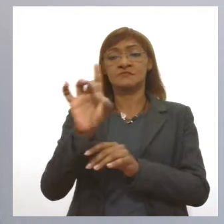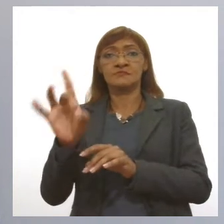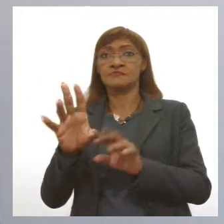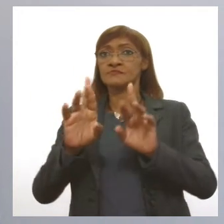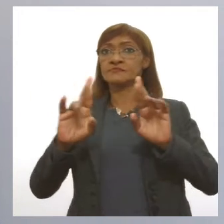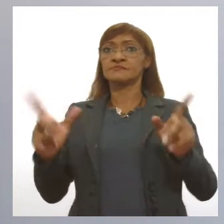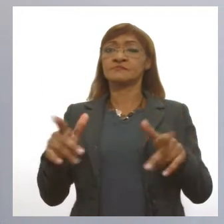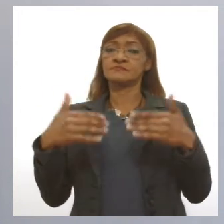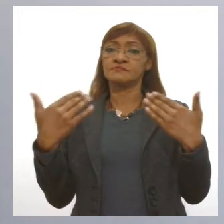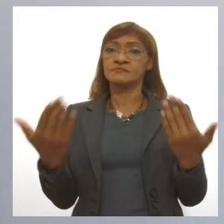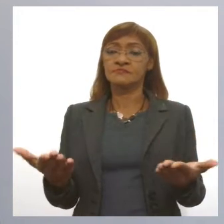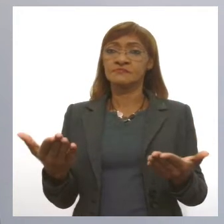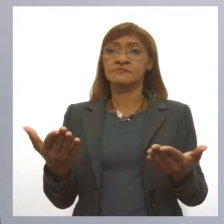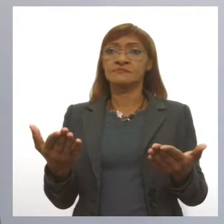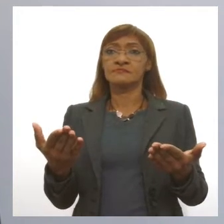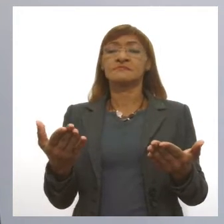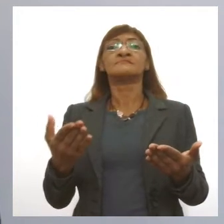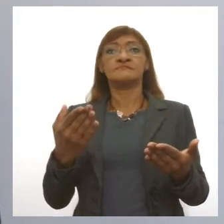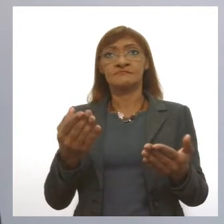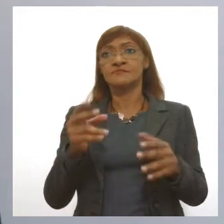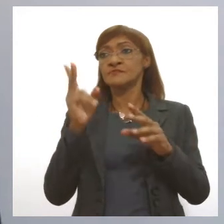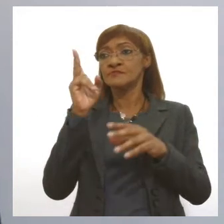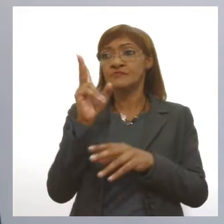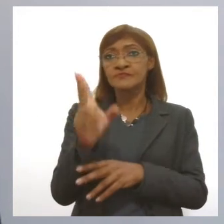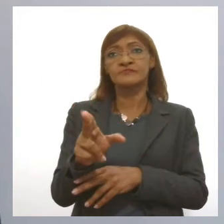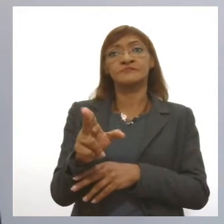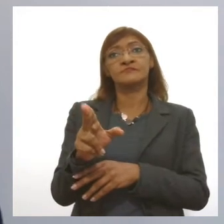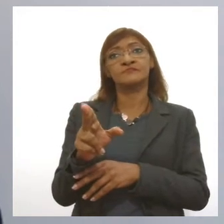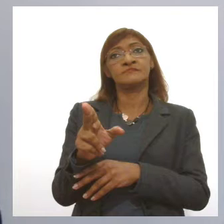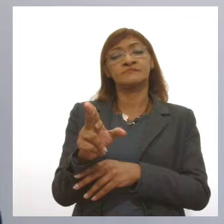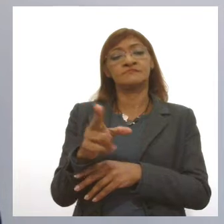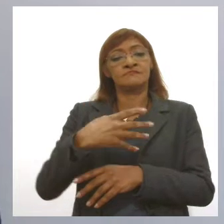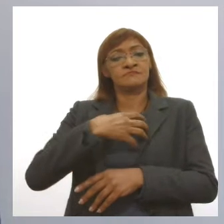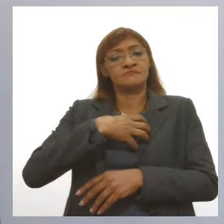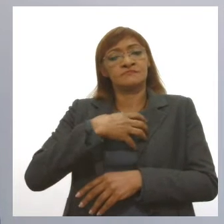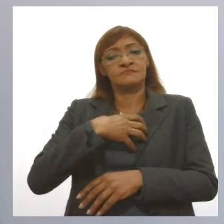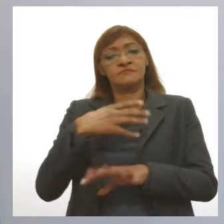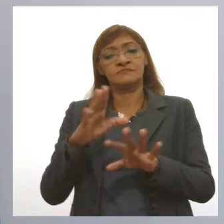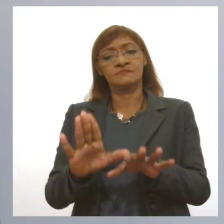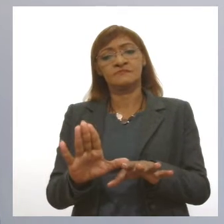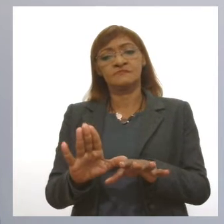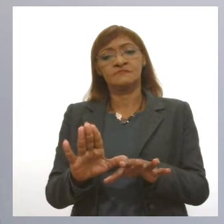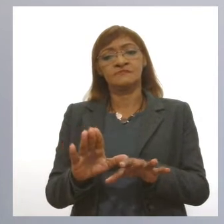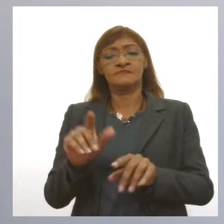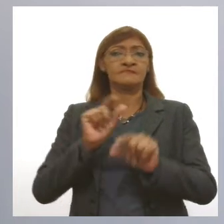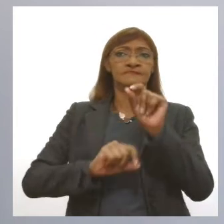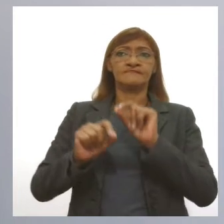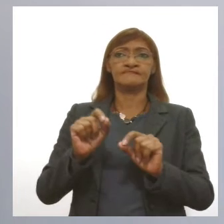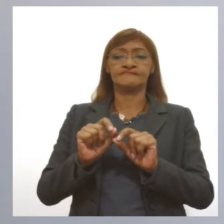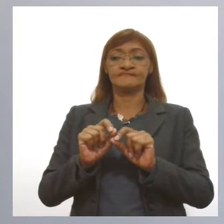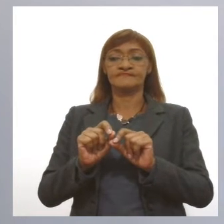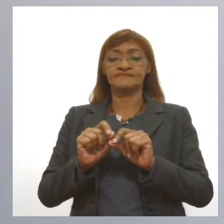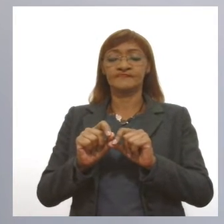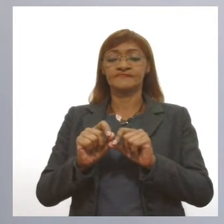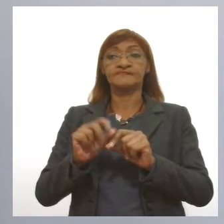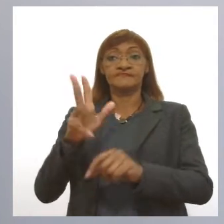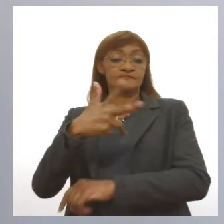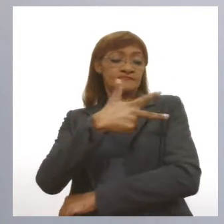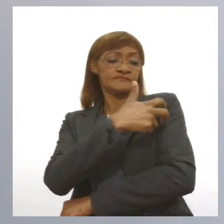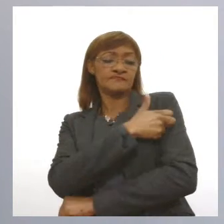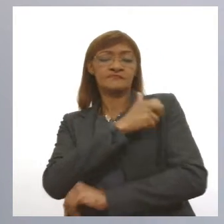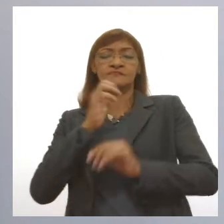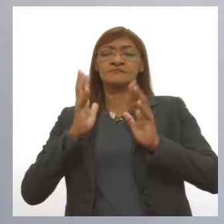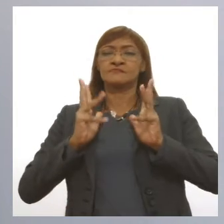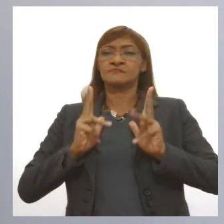eficácia vai ser a mesma coisa. Então, e a pessoa ter vacina, tomar vacina e ficar imunizado, os dados